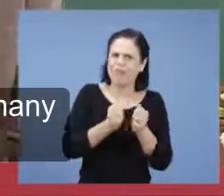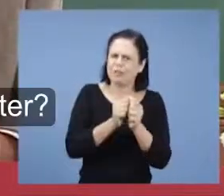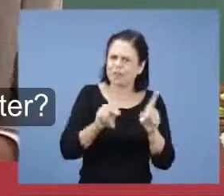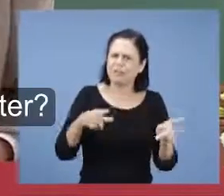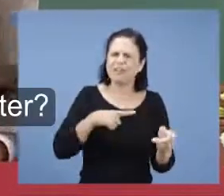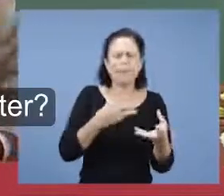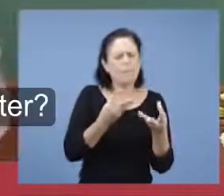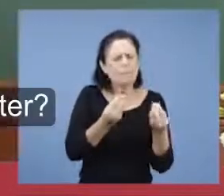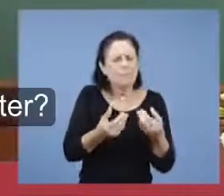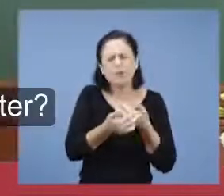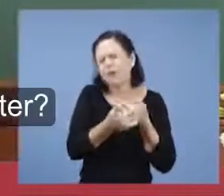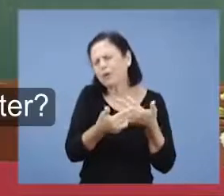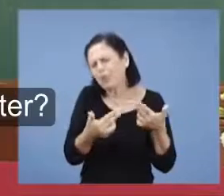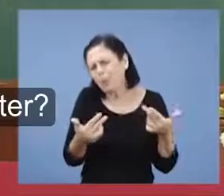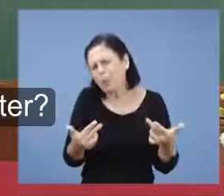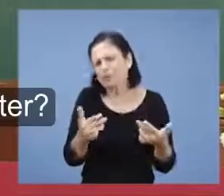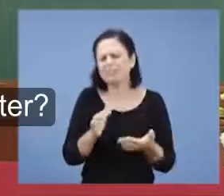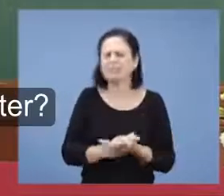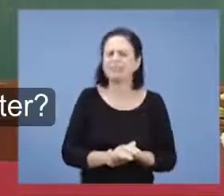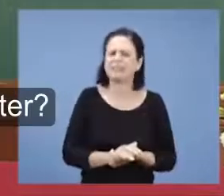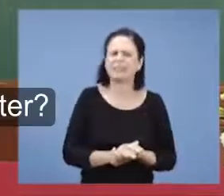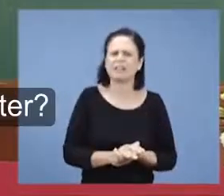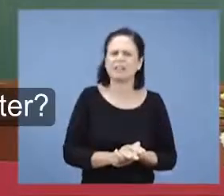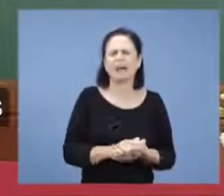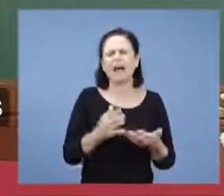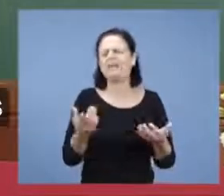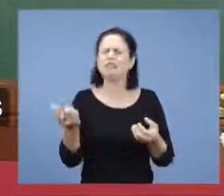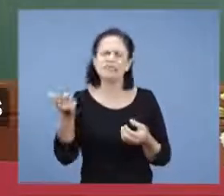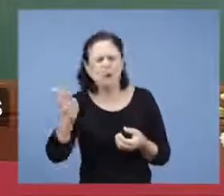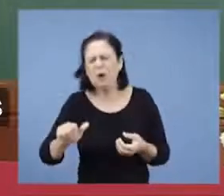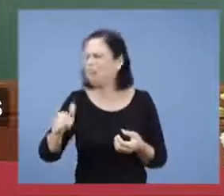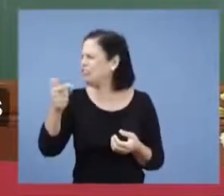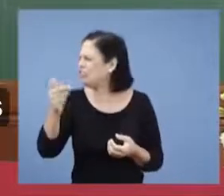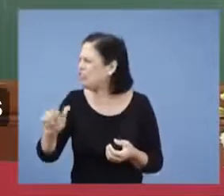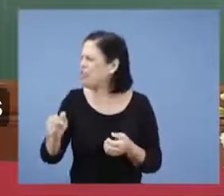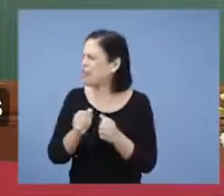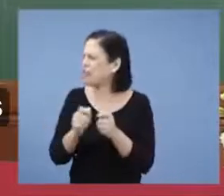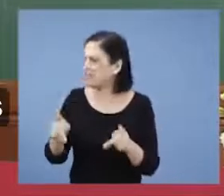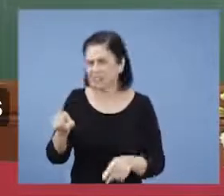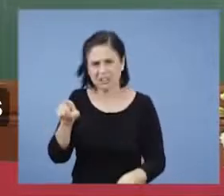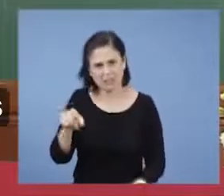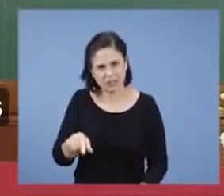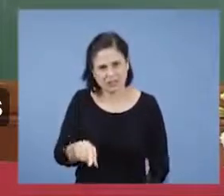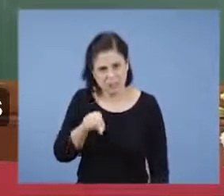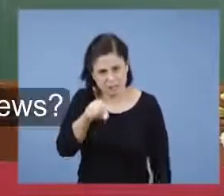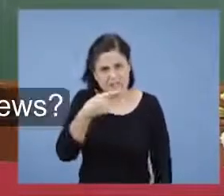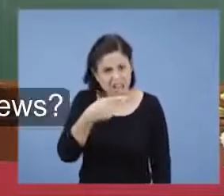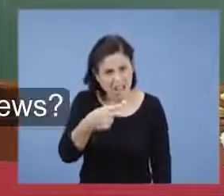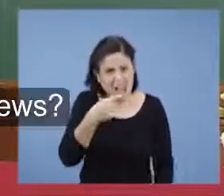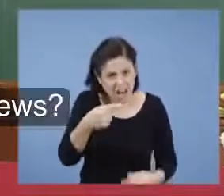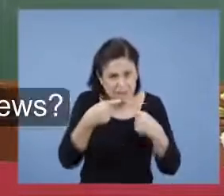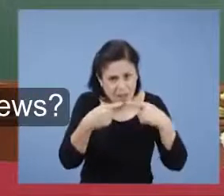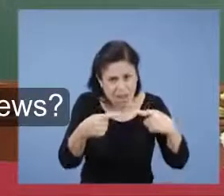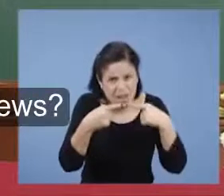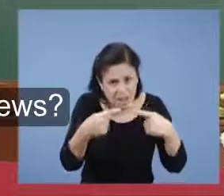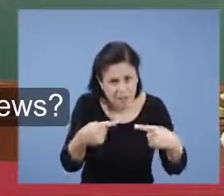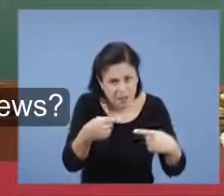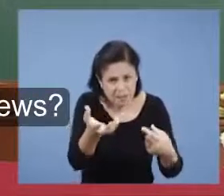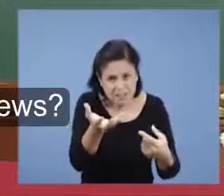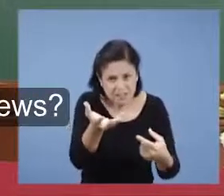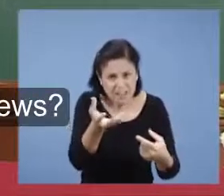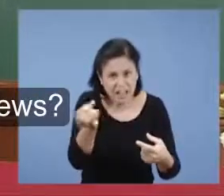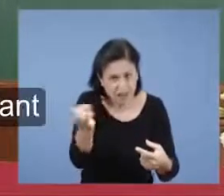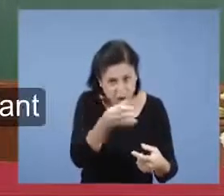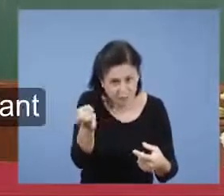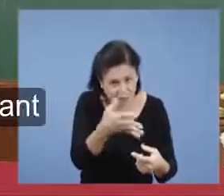Muita coisa. E alguns pensam, a mão vai voltar para a carta. Por que que nós? Olha aqui, nós não estamos trazendo novidade para quem quer novidade não.